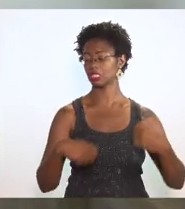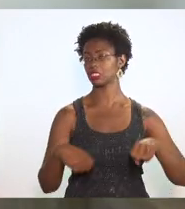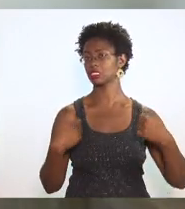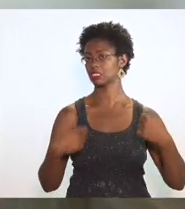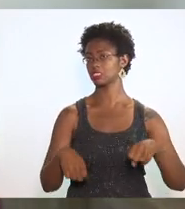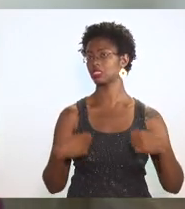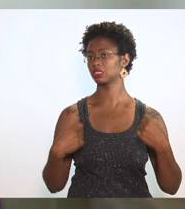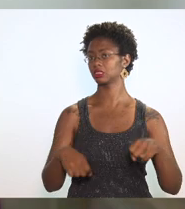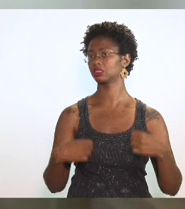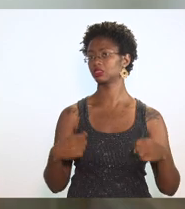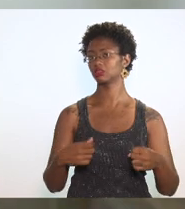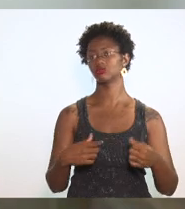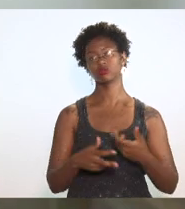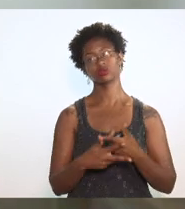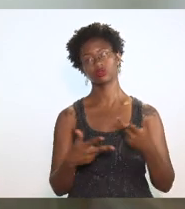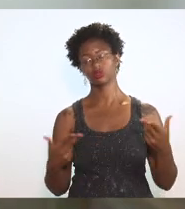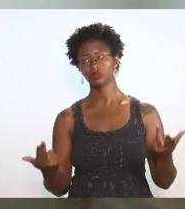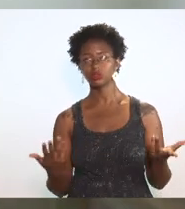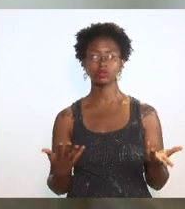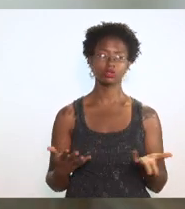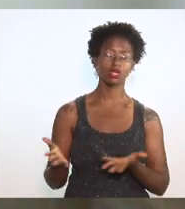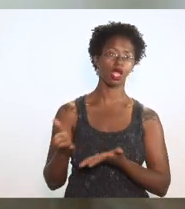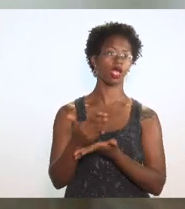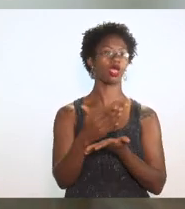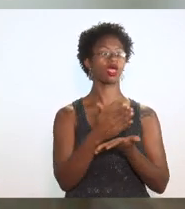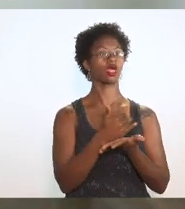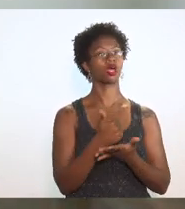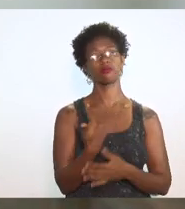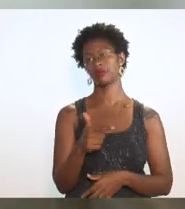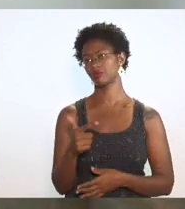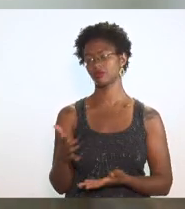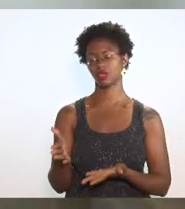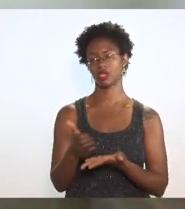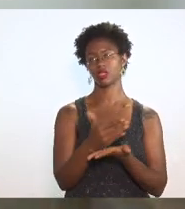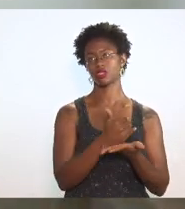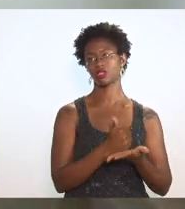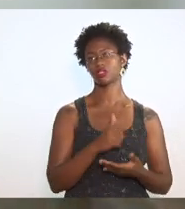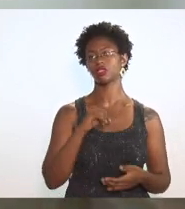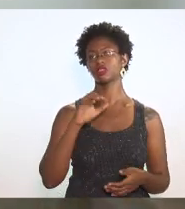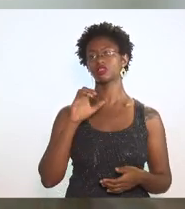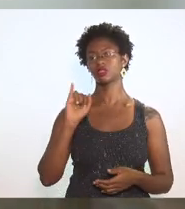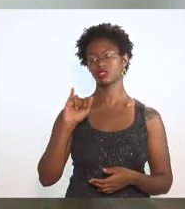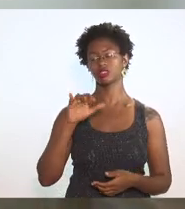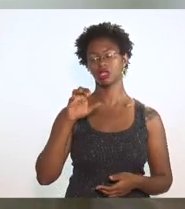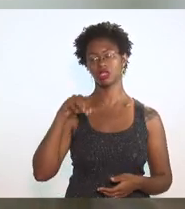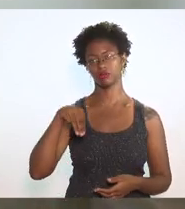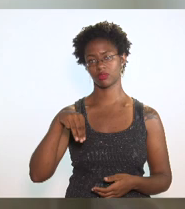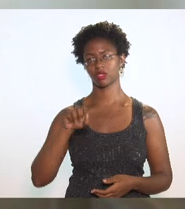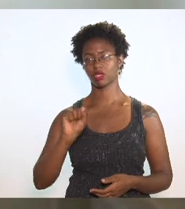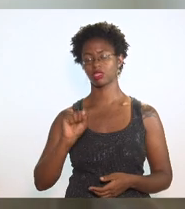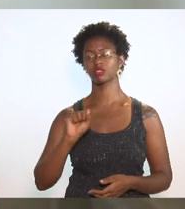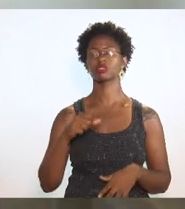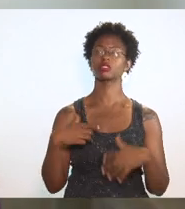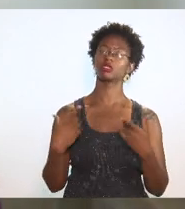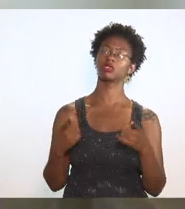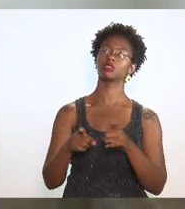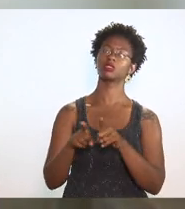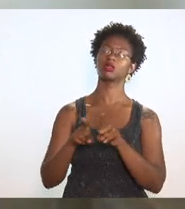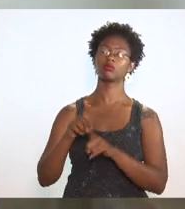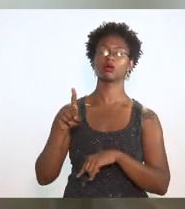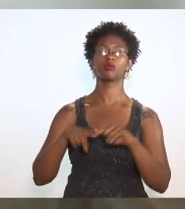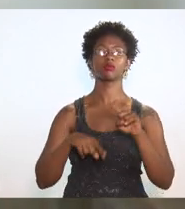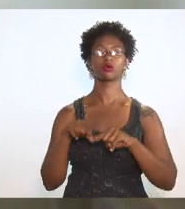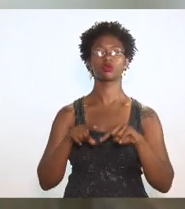porque há o diferimento, então não há recolhimento de CMS. E, além do mais, os produtos são